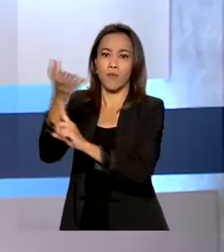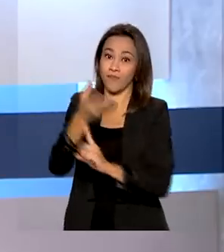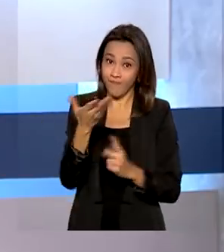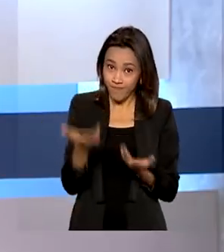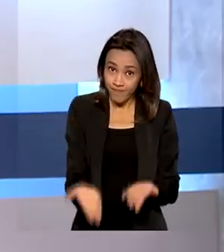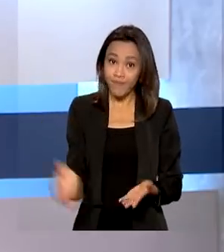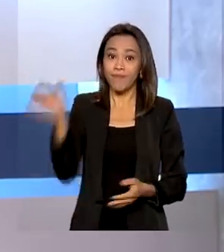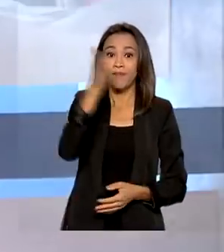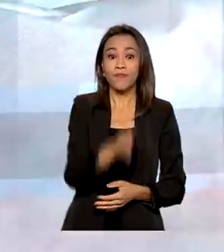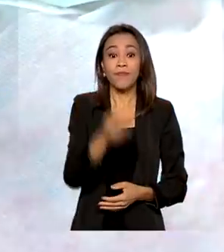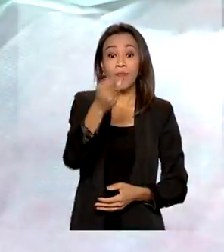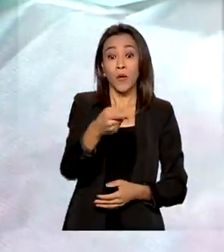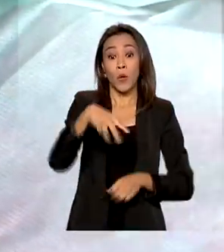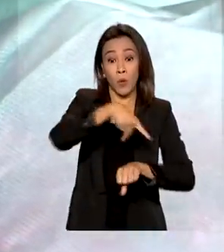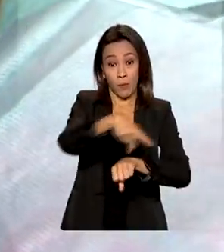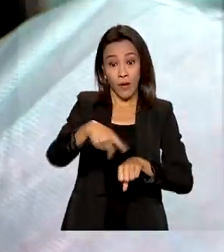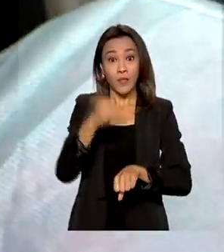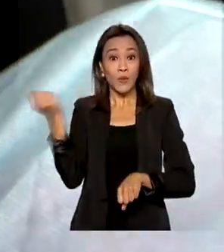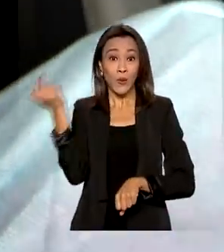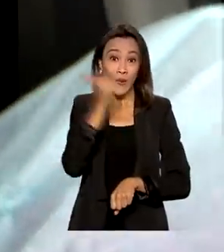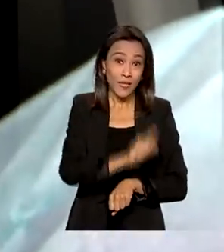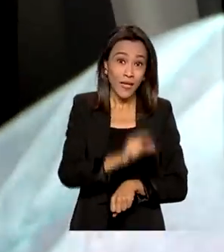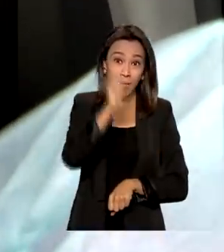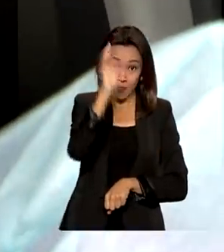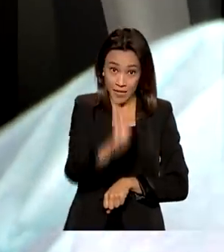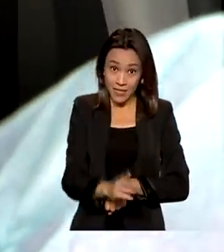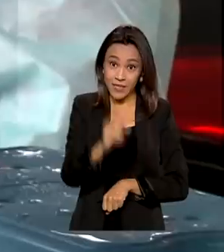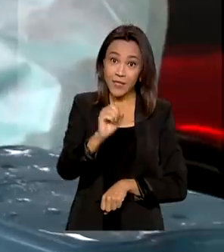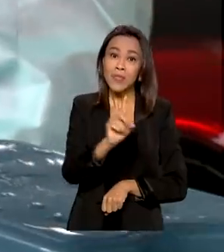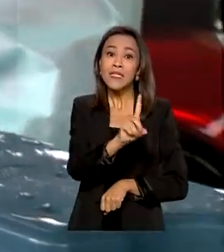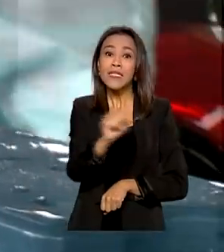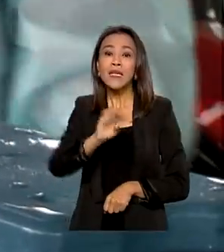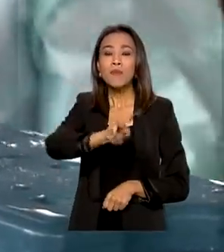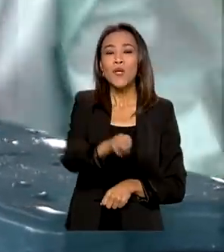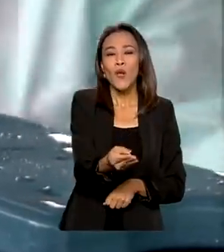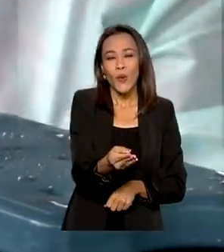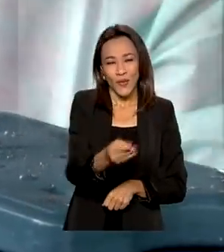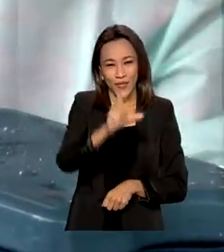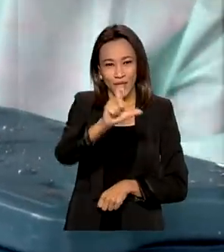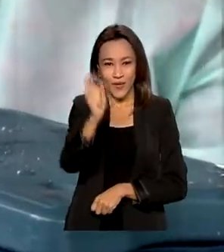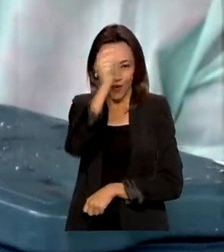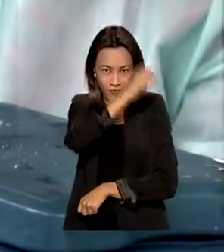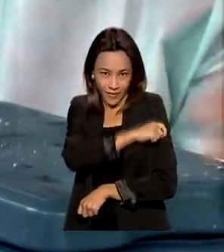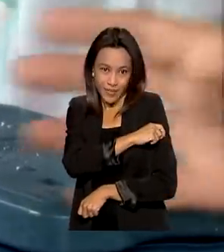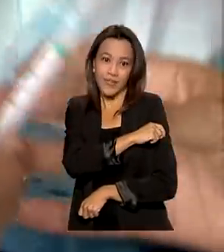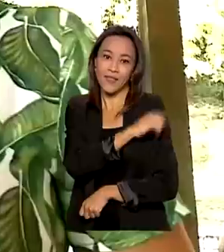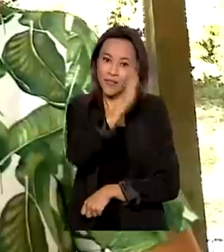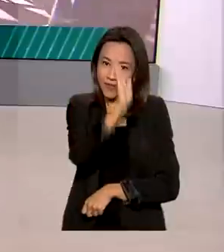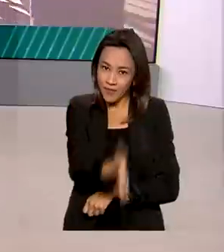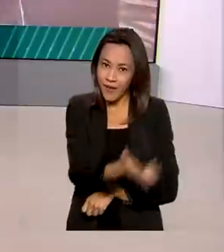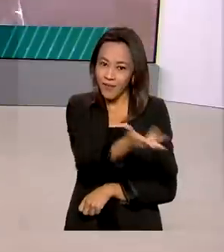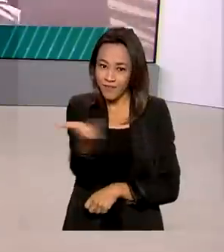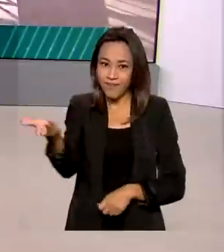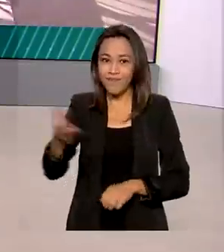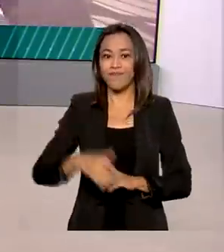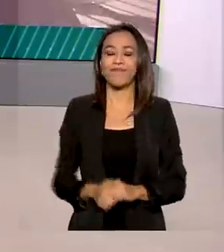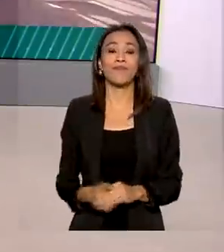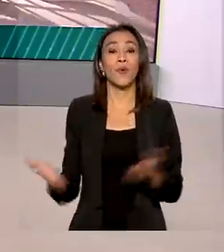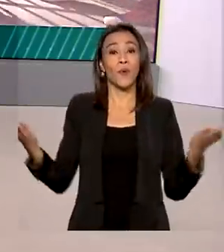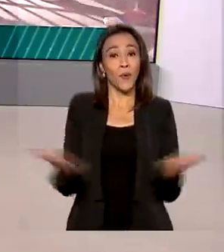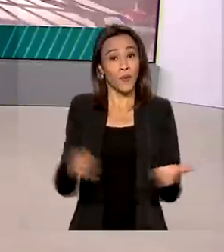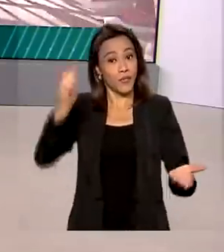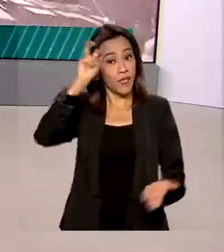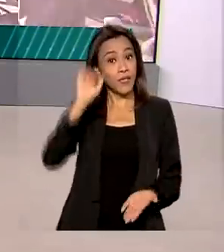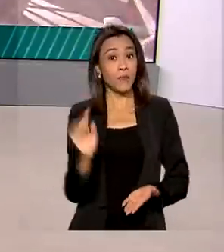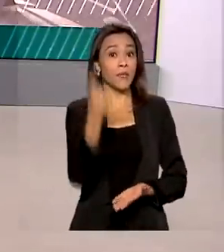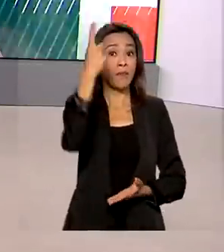ainda, país chega a 100 milhões de doses da vacina contra a Covid-19 aplicadas na população. Quinta-feira,